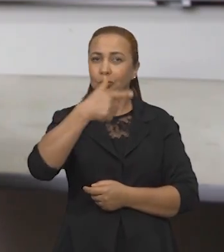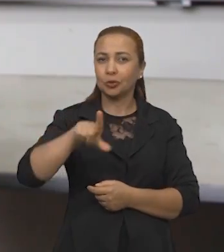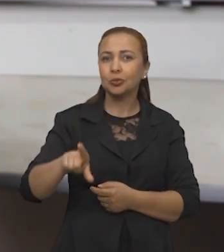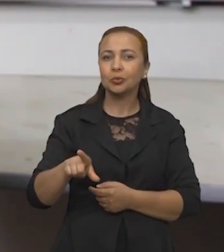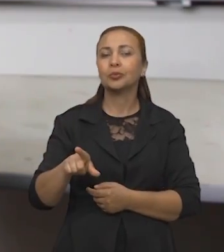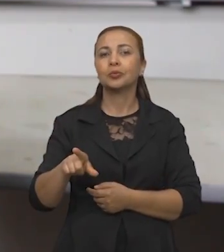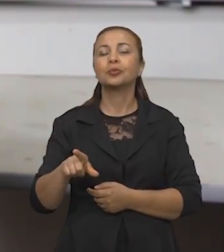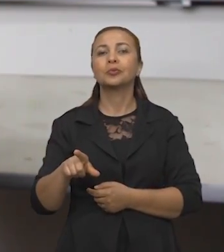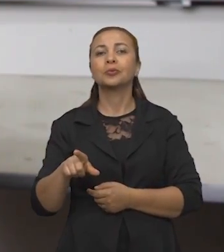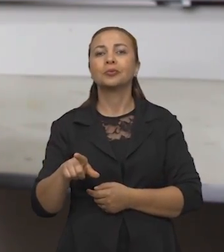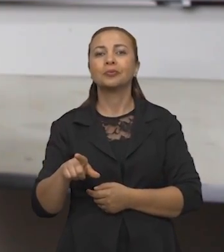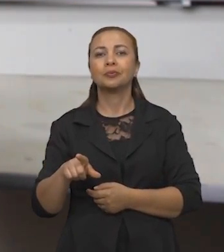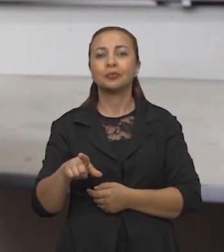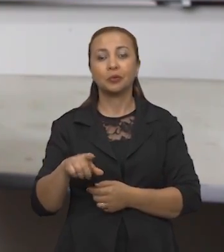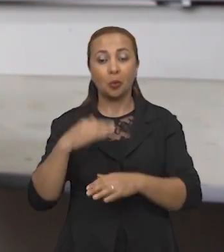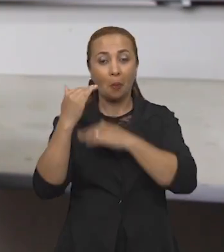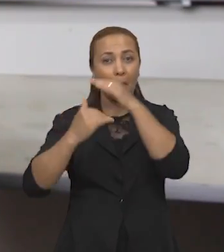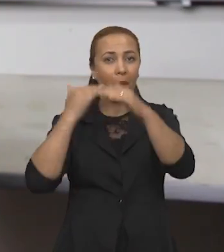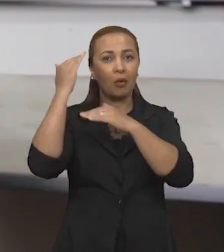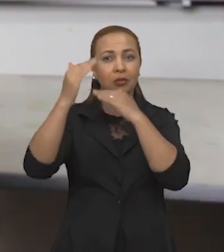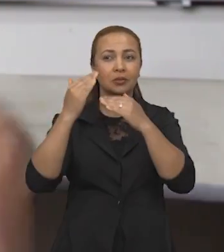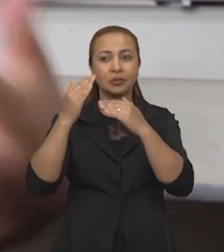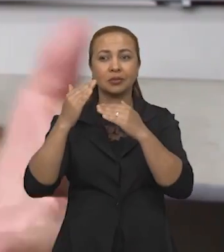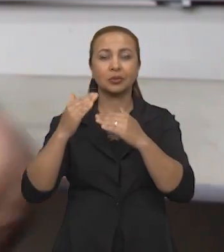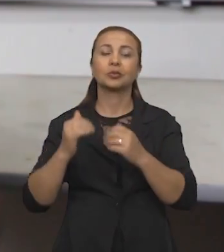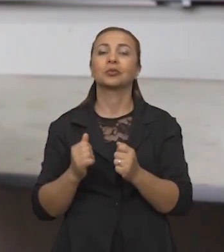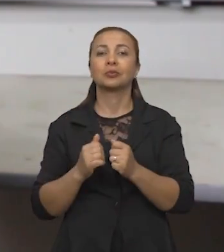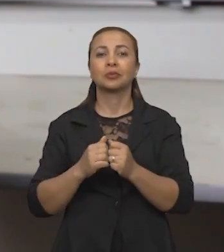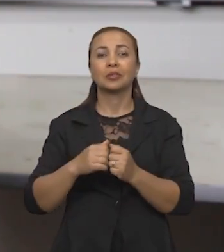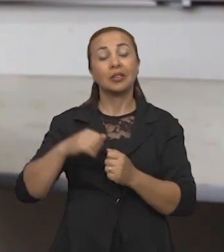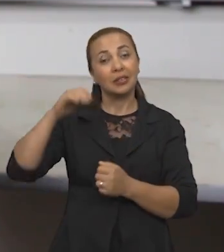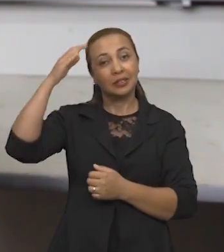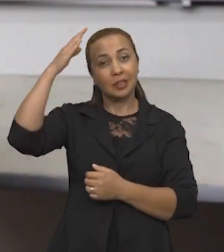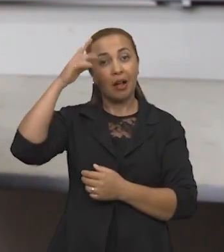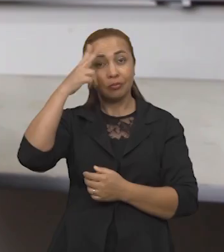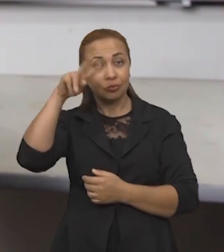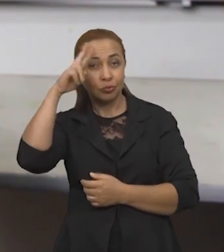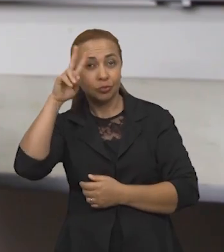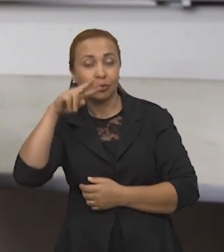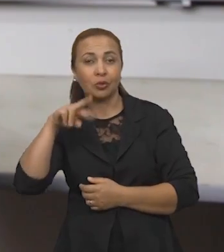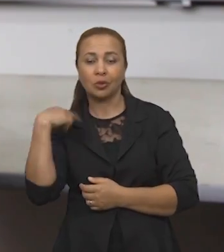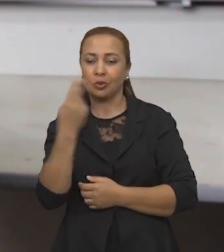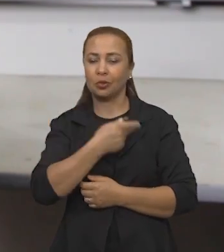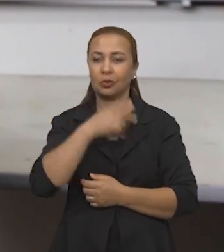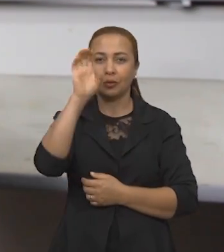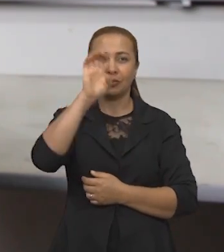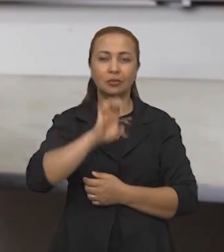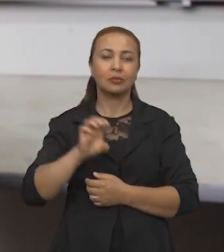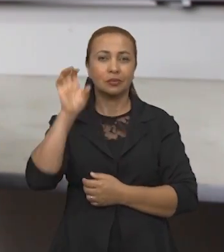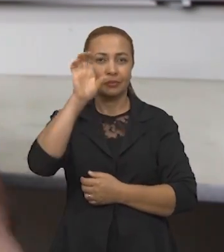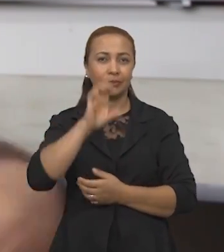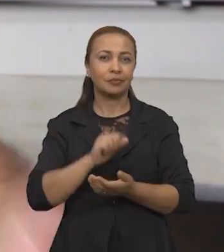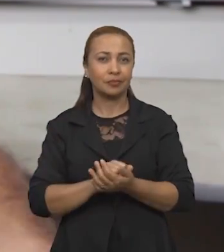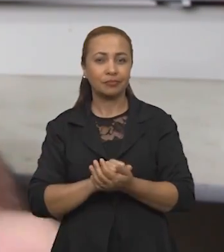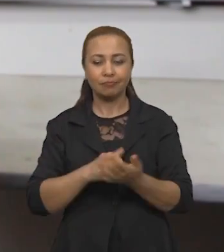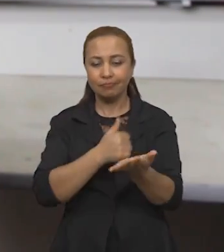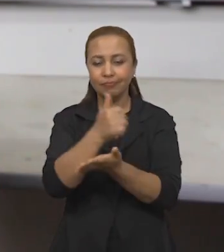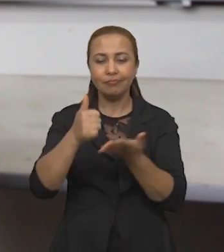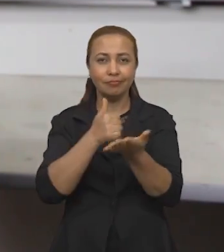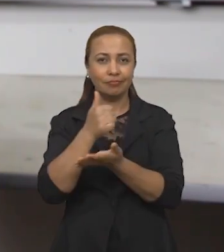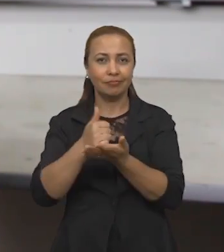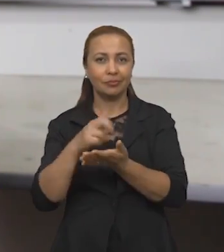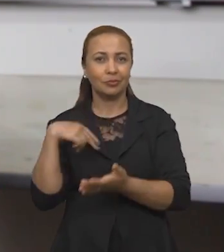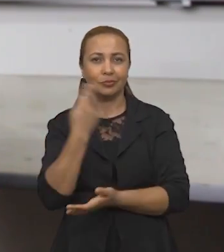repense o processo de ocupação pré-histórica de nossa região, basicamente